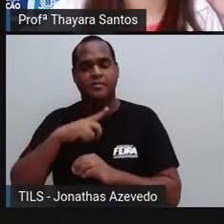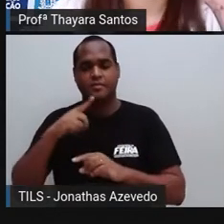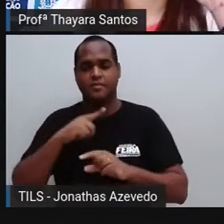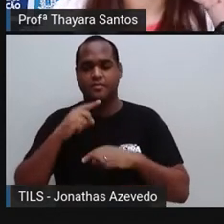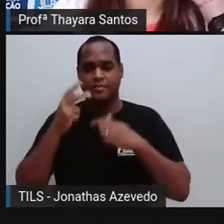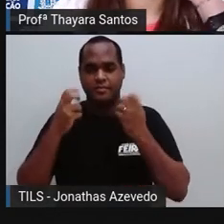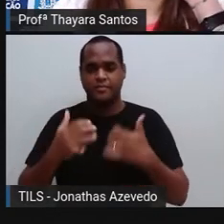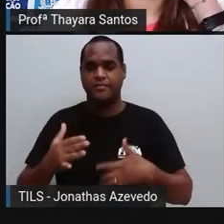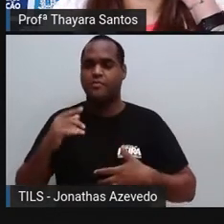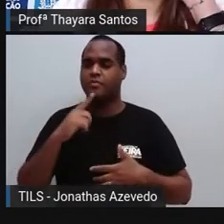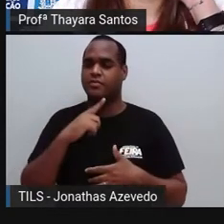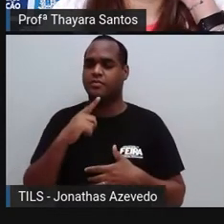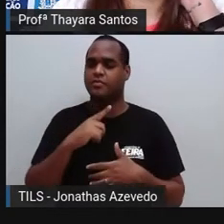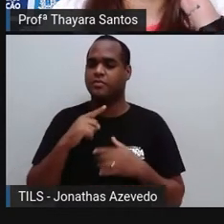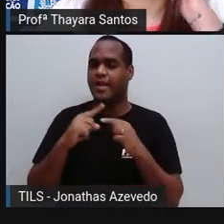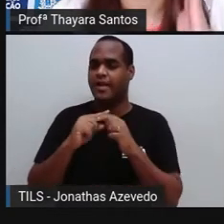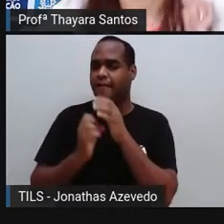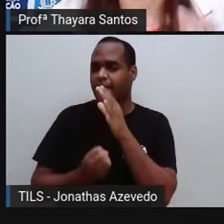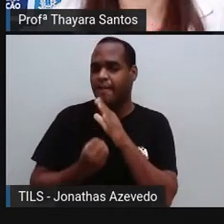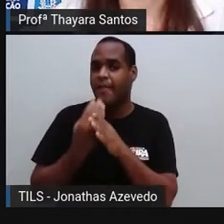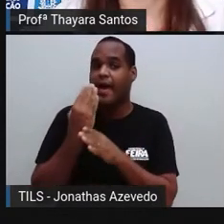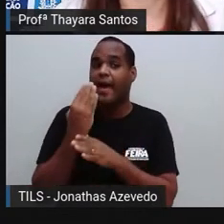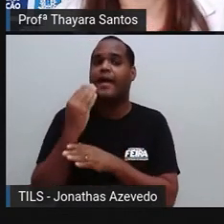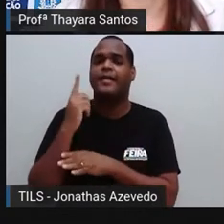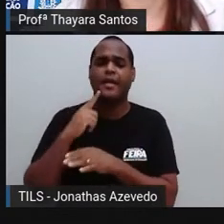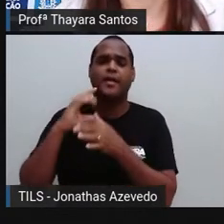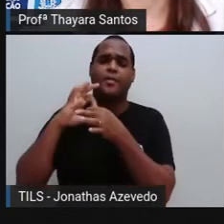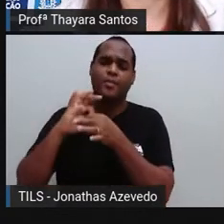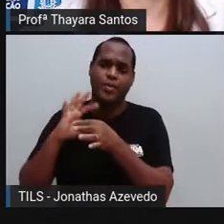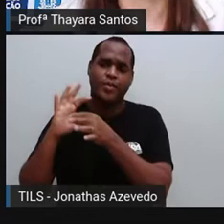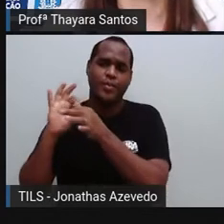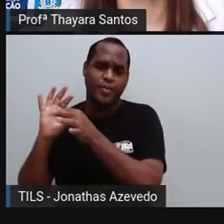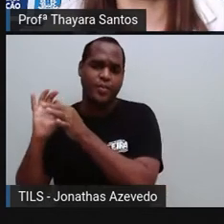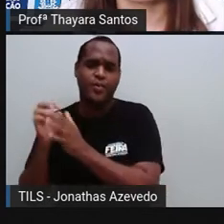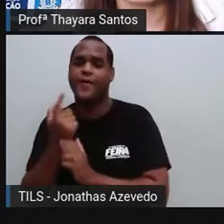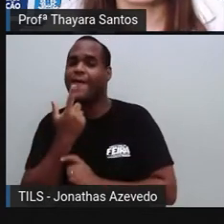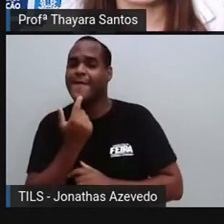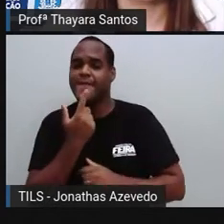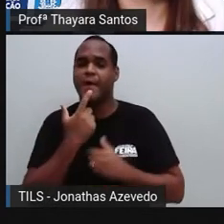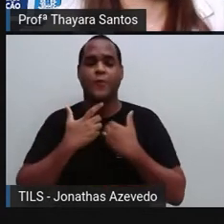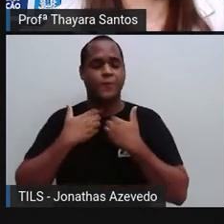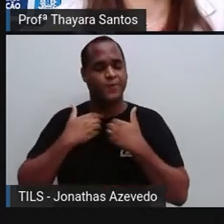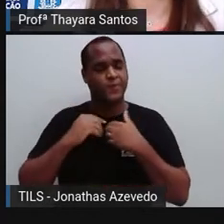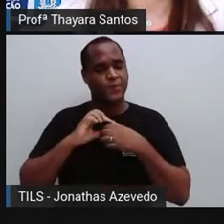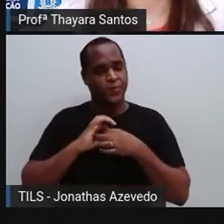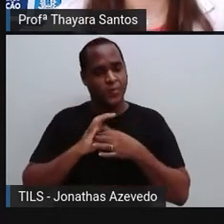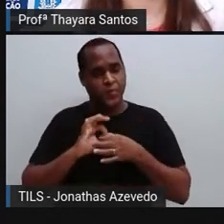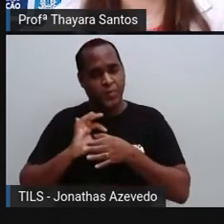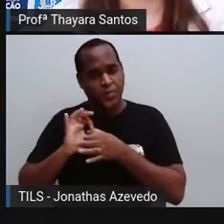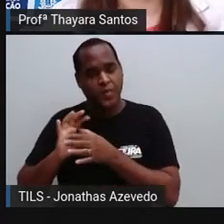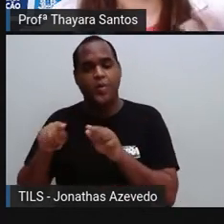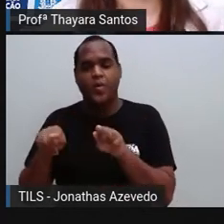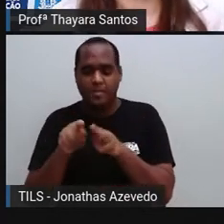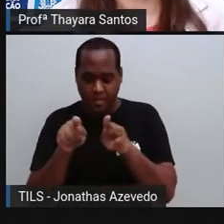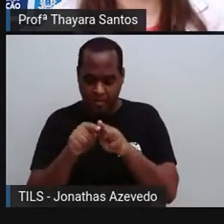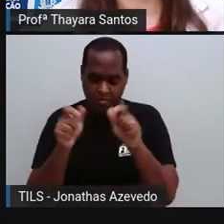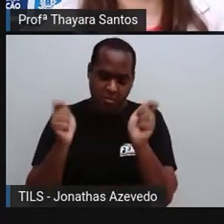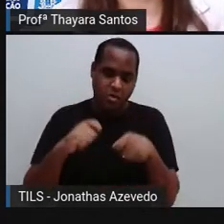não. Ela produz aqui a secreção e libera essa secreção na corrente sanguínea, ou pode ser também,